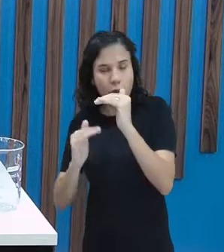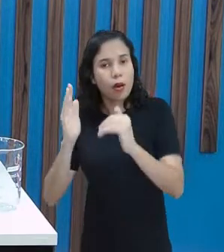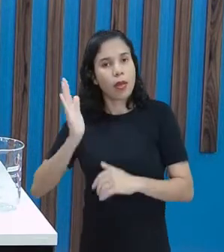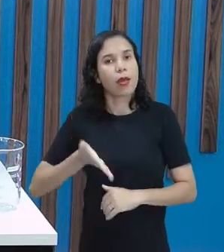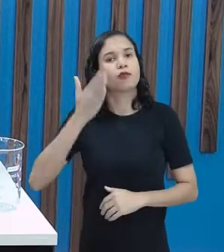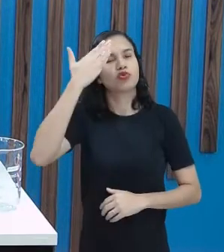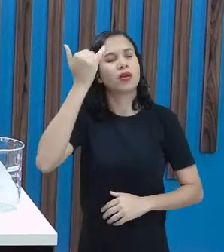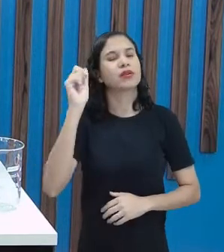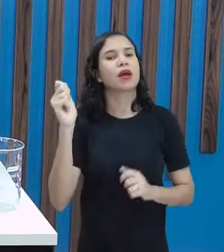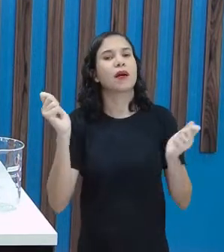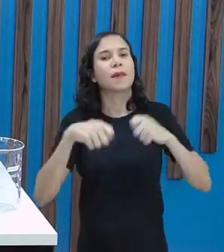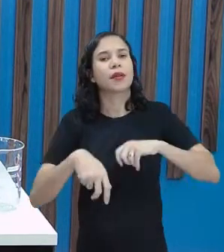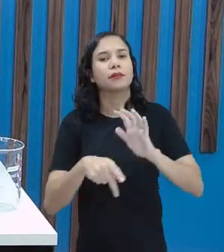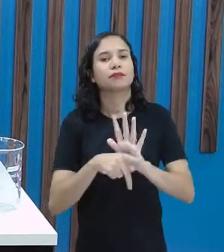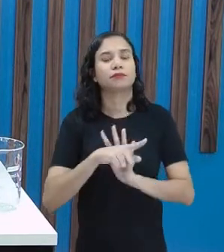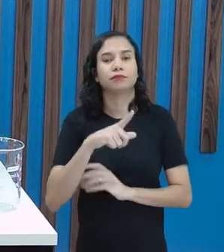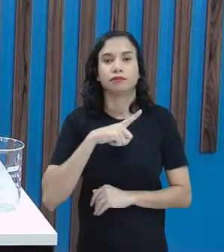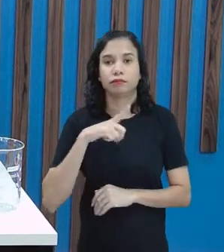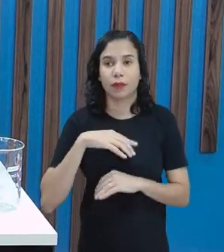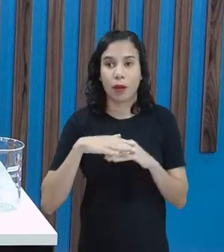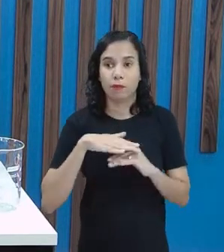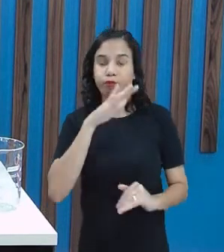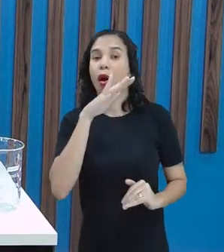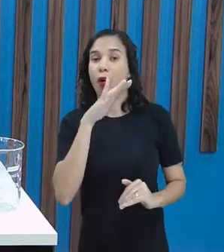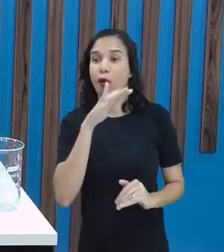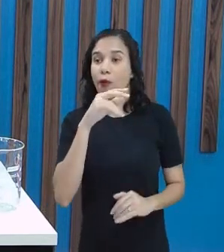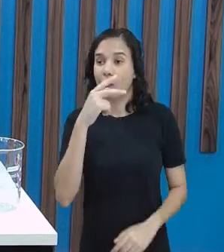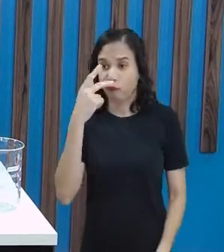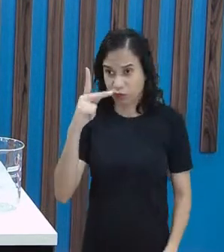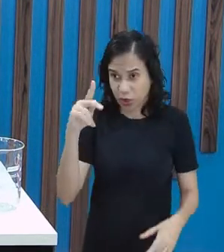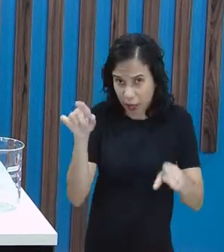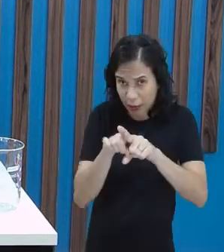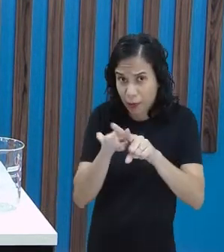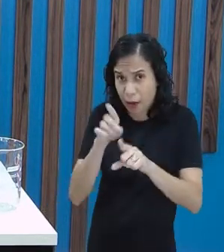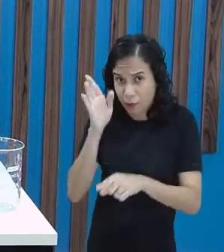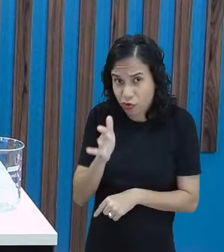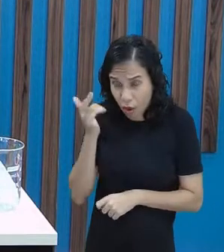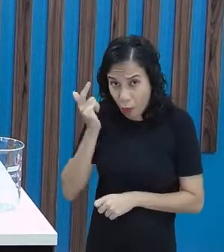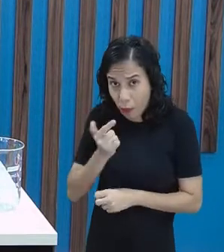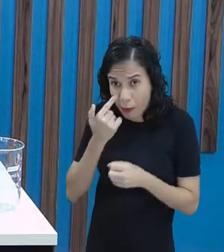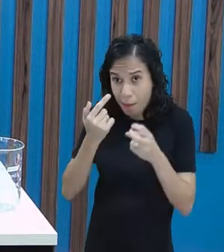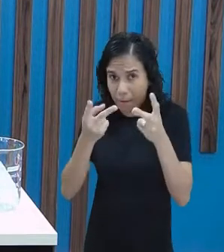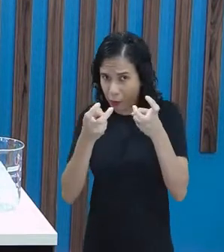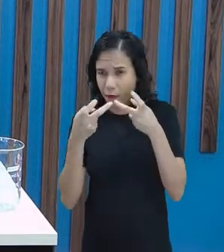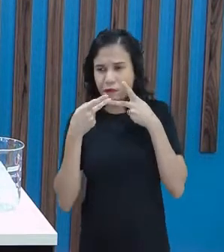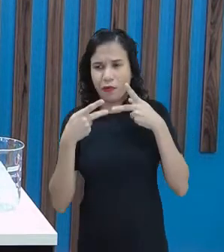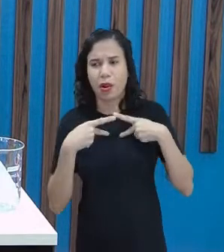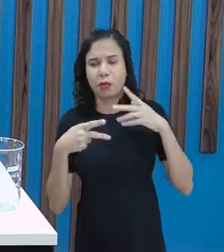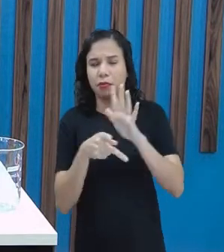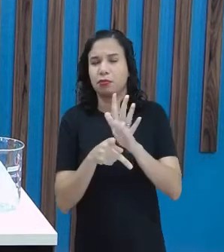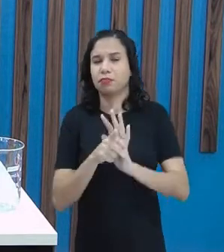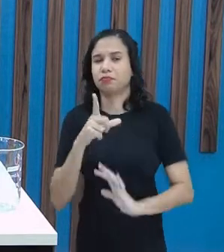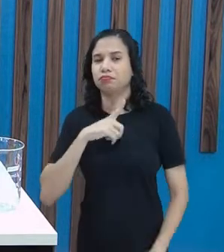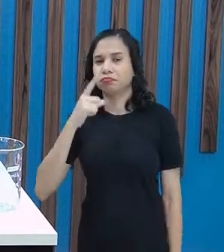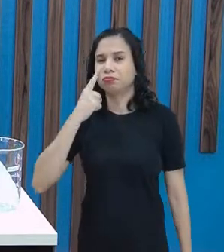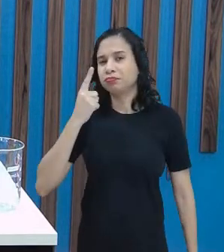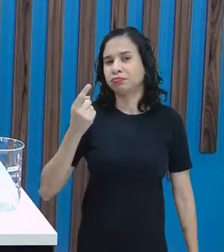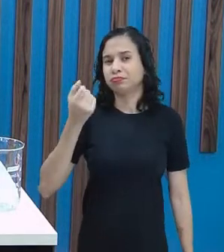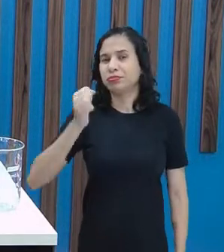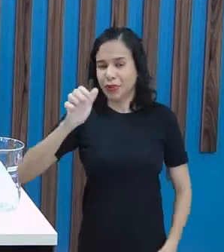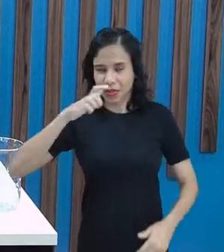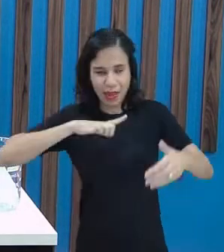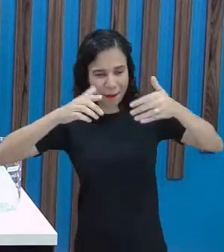qual a capacidade da garrafa maior. Vocês aí também já conseguem descobrir e me dizer no chat. Se tiver